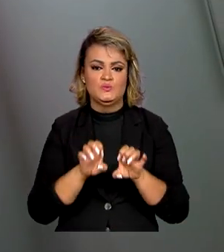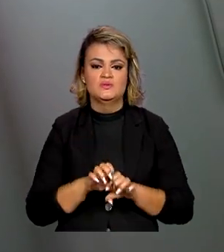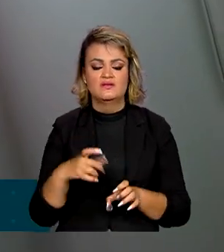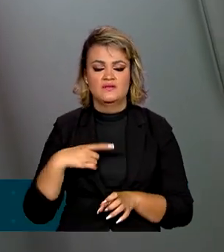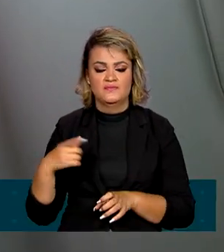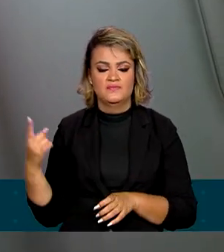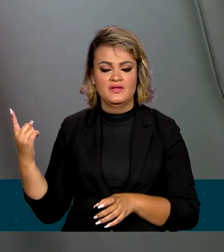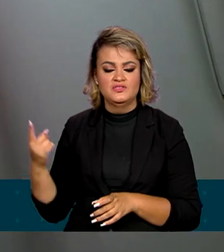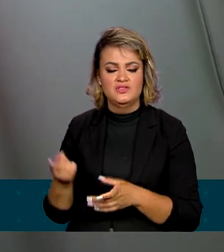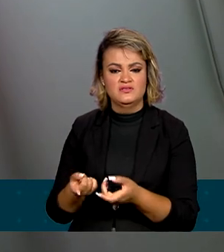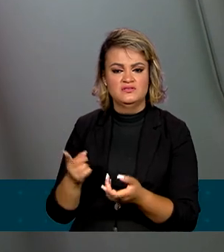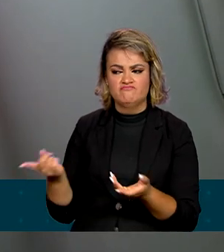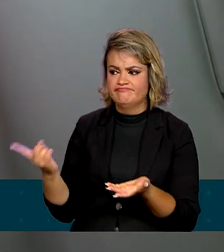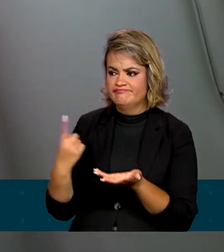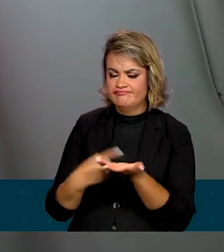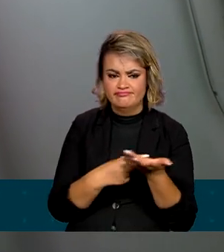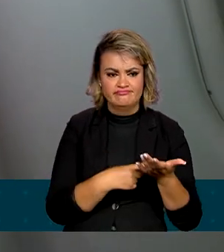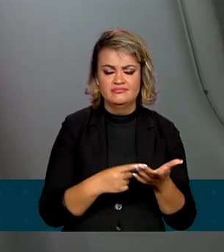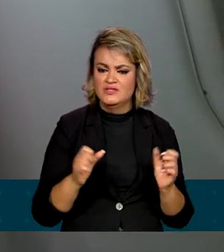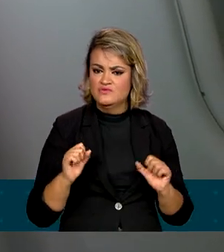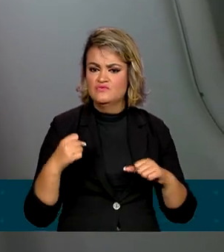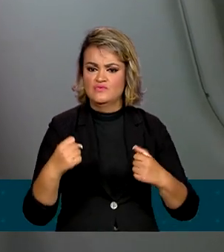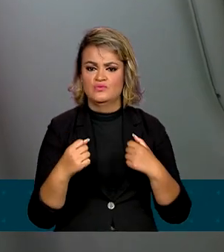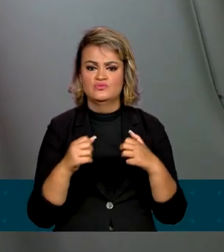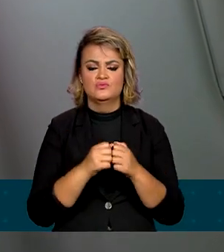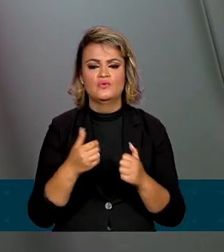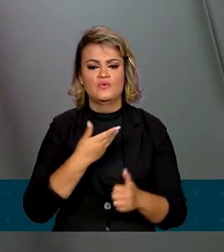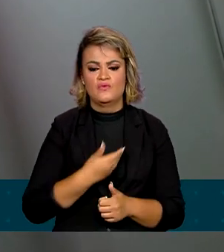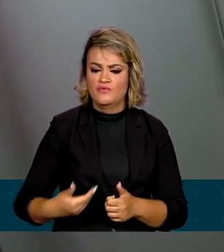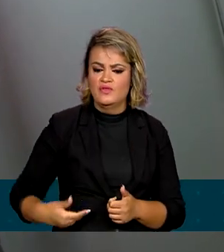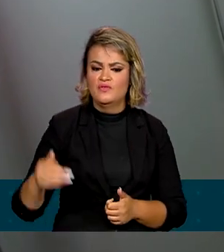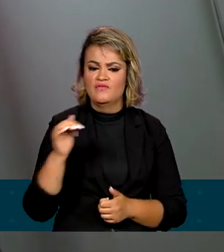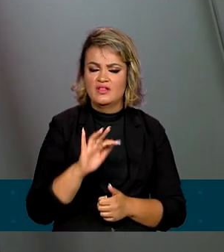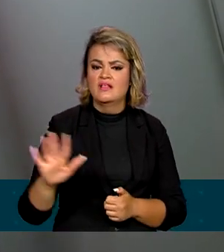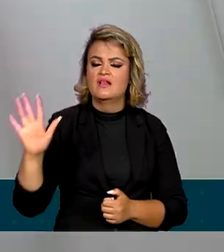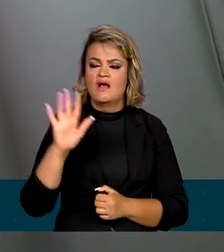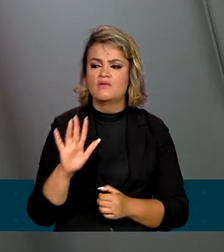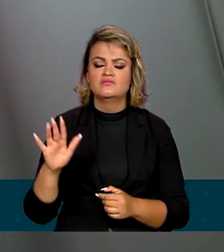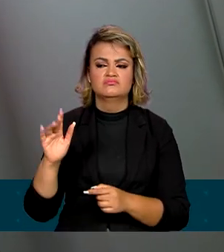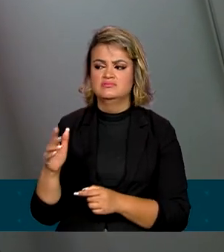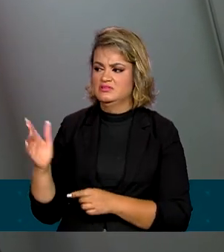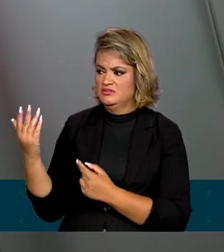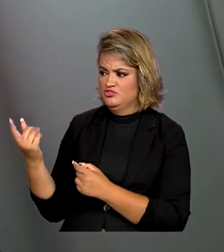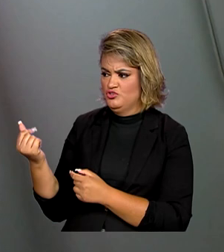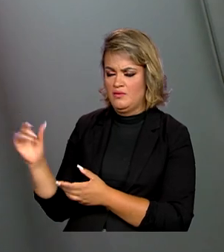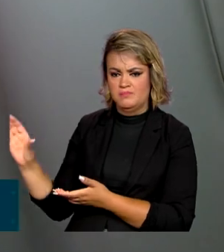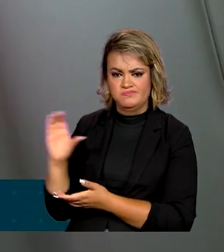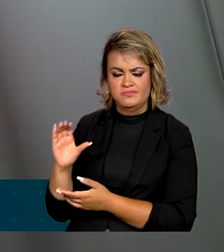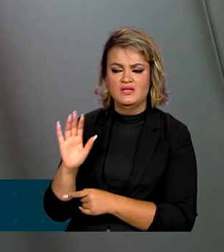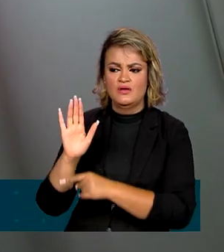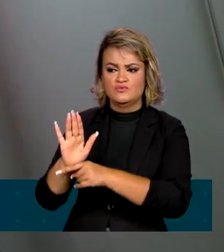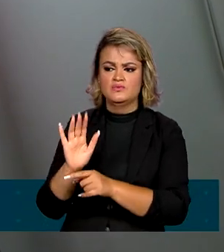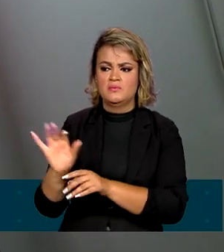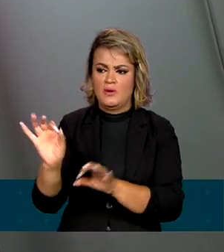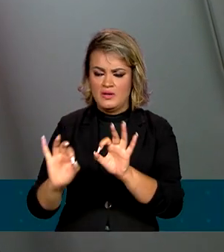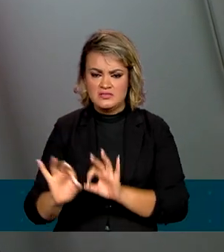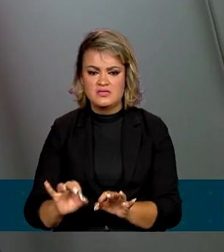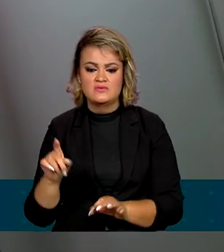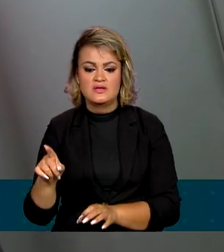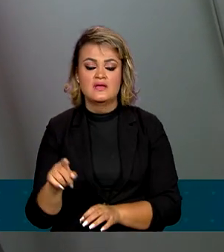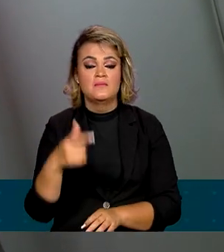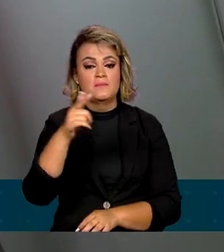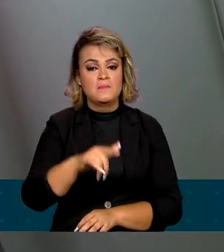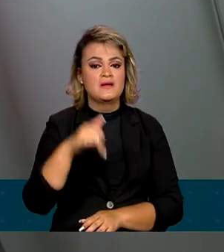esforços. Está sendo capitaneado pelo governo federal, que está cocheando toda a operação, destacando também a importantíssima